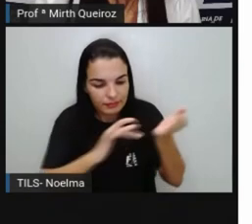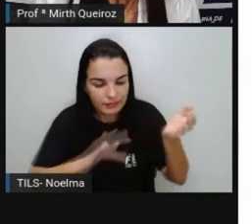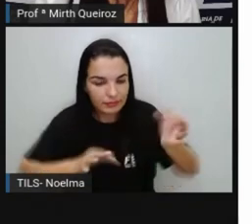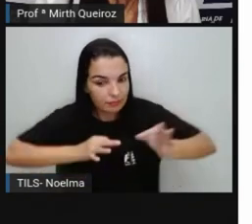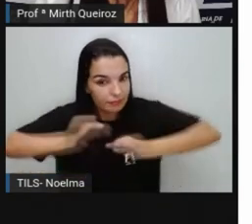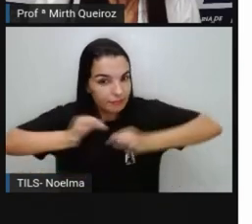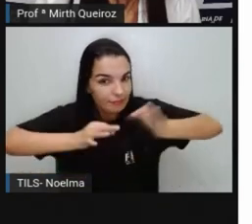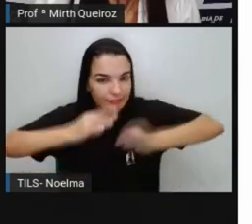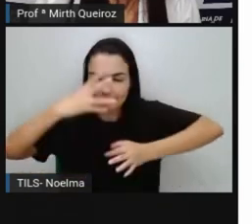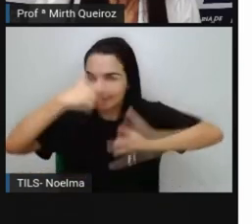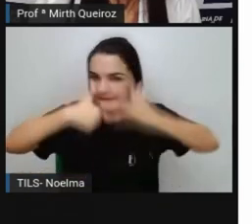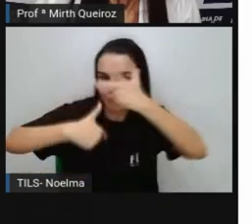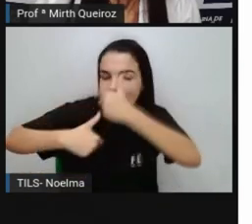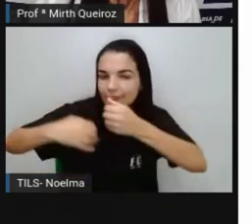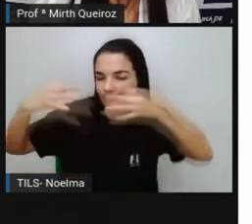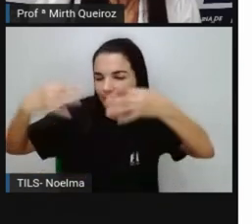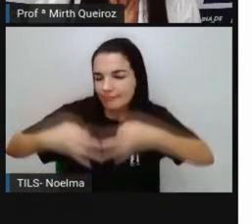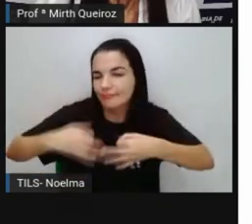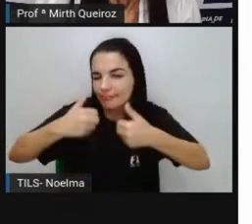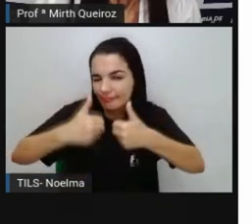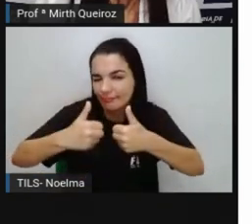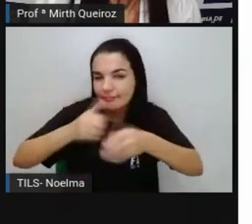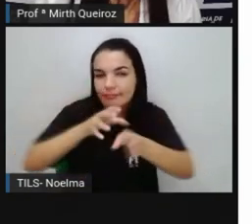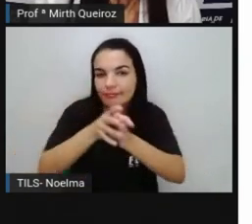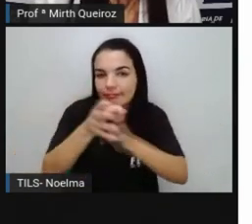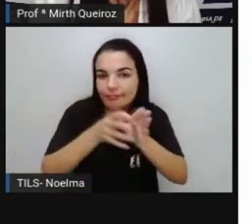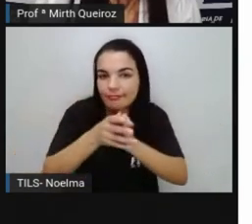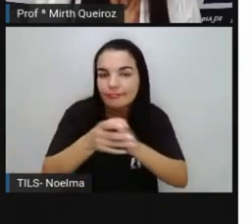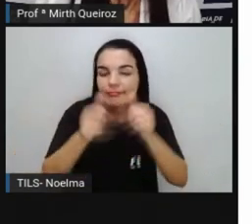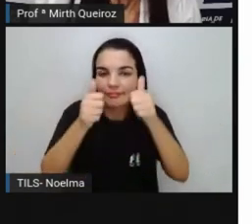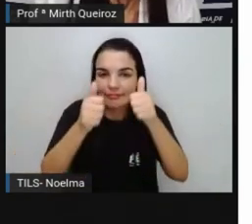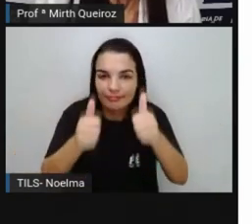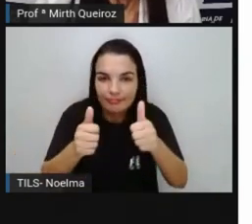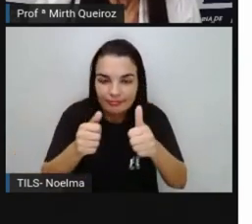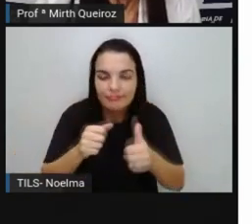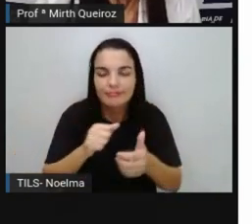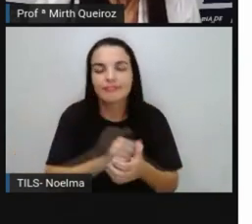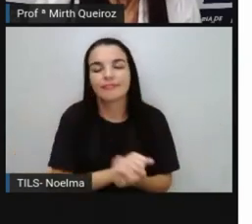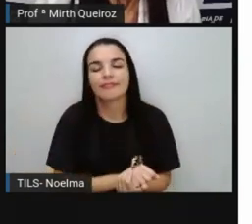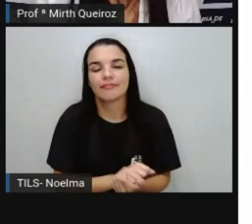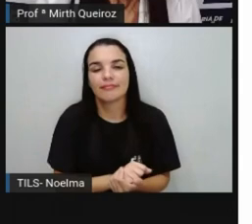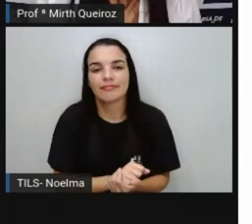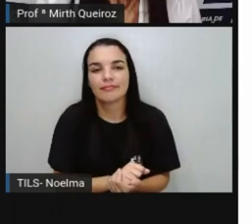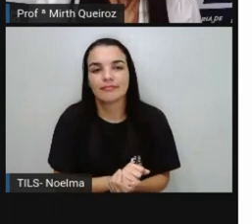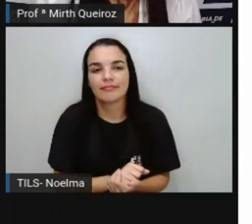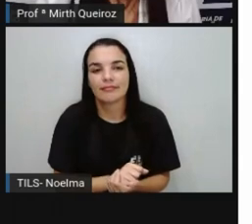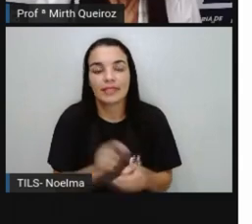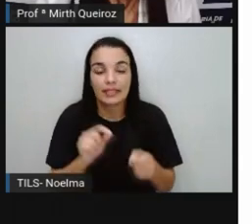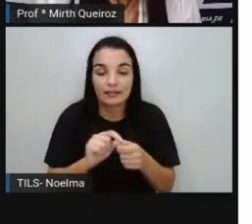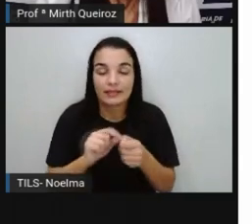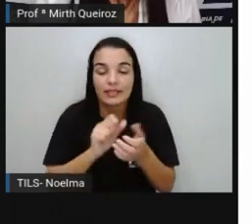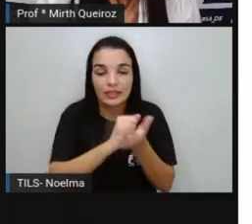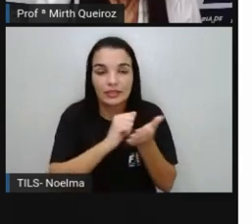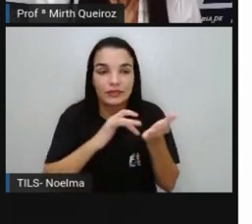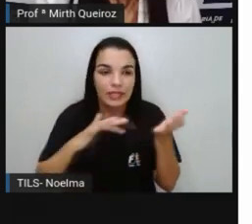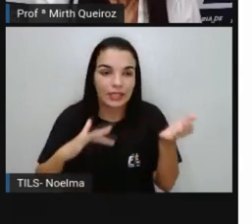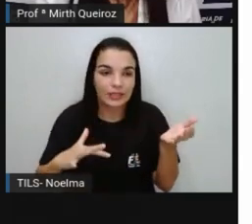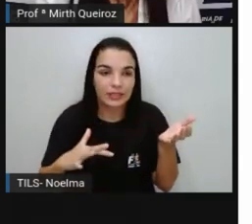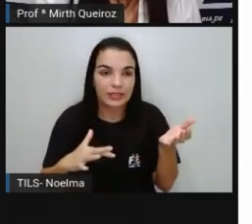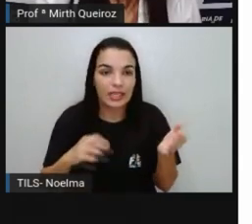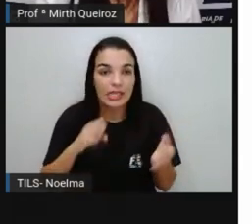capricho, leia direitinho a parte de orientação, orientações do aluno, certo? E realizem essa atividade.